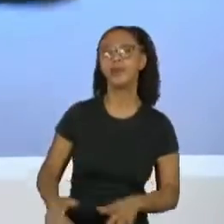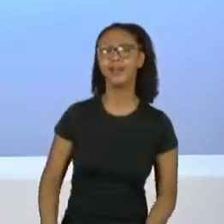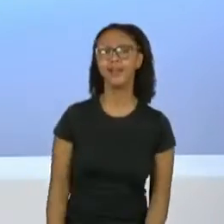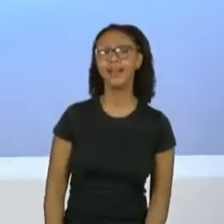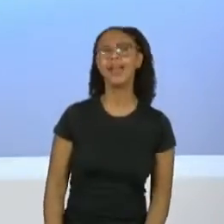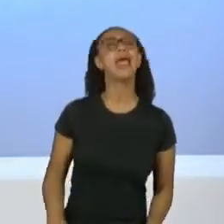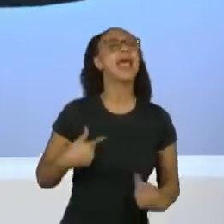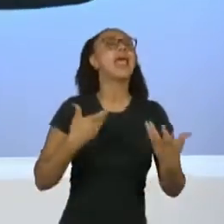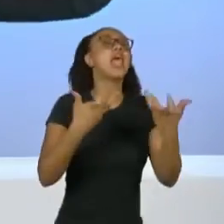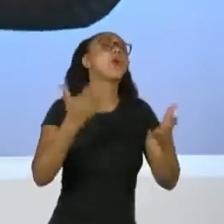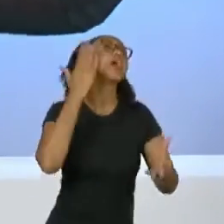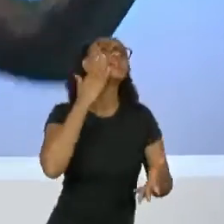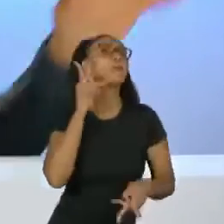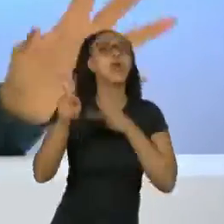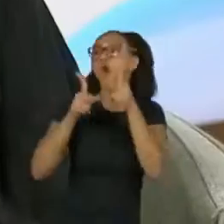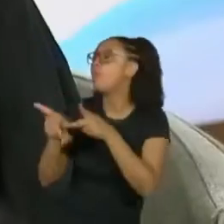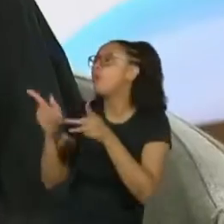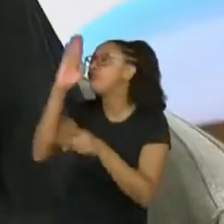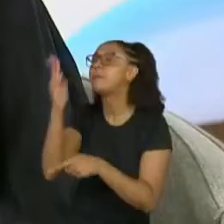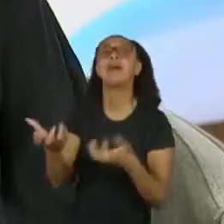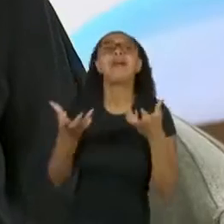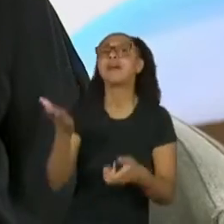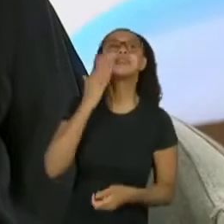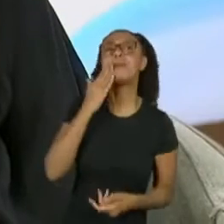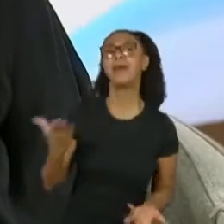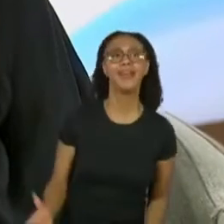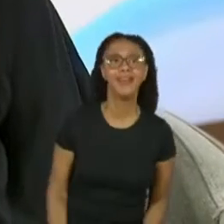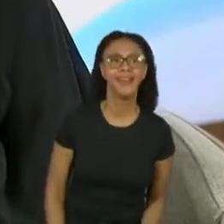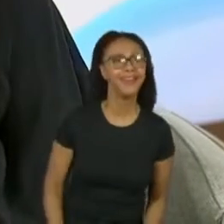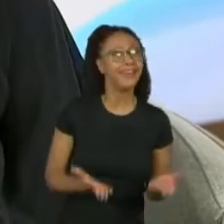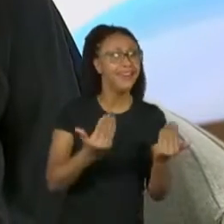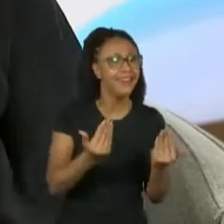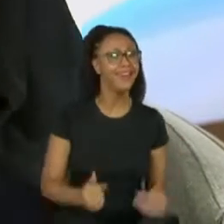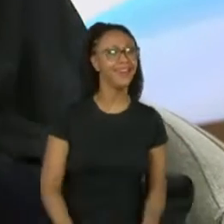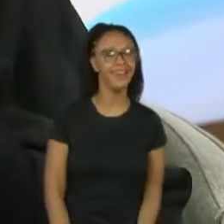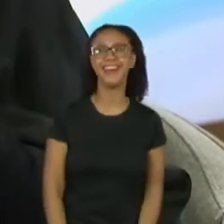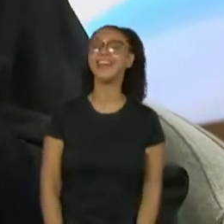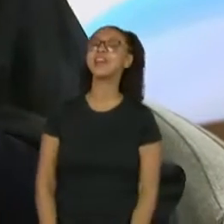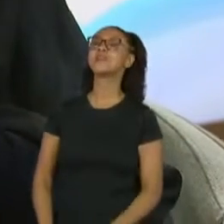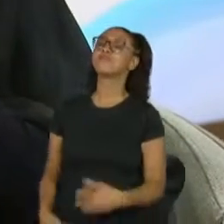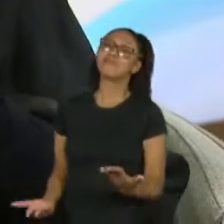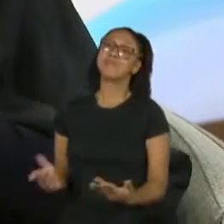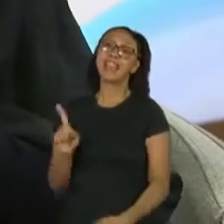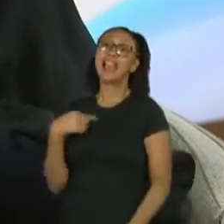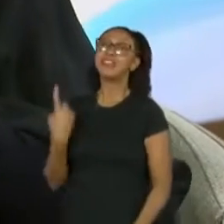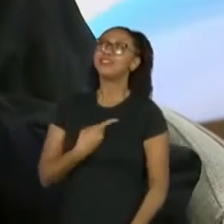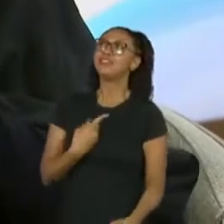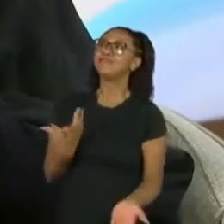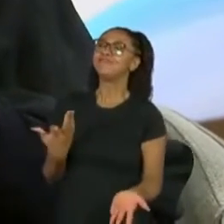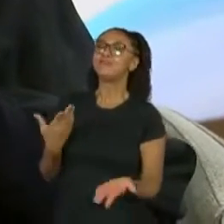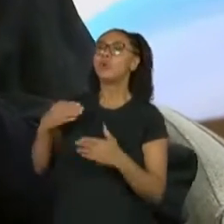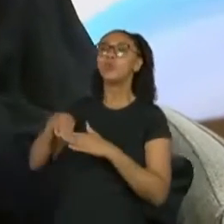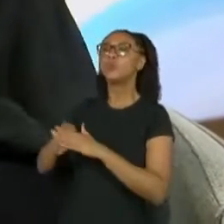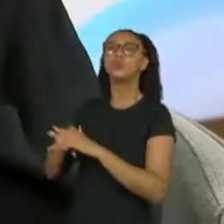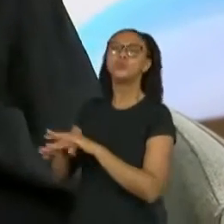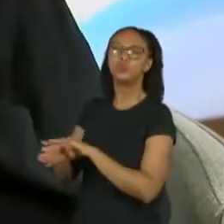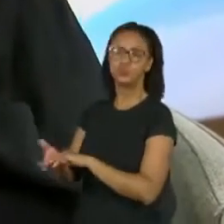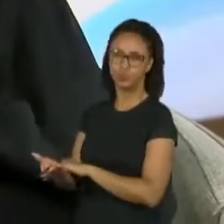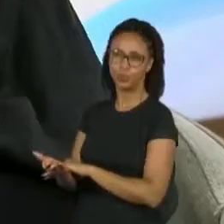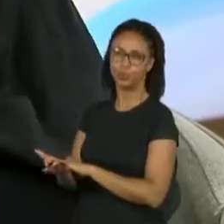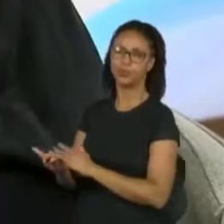perguntas que é pro Brasil, Não, entendi, entendi. Eu acho que é porque a gente não tem muito essa tradição, né? De